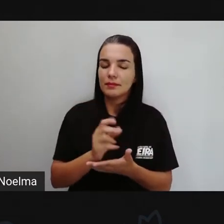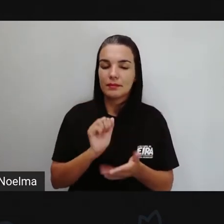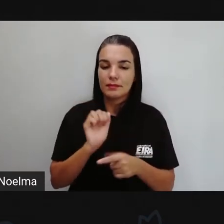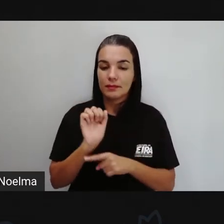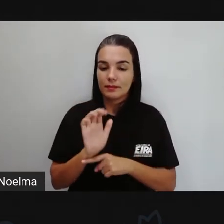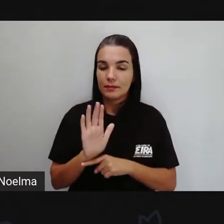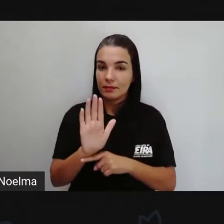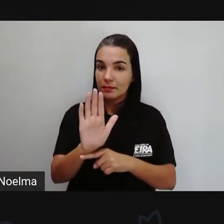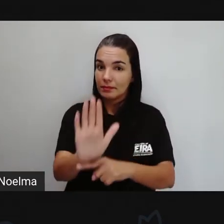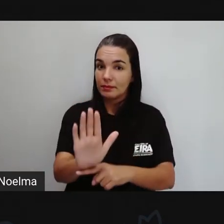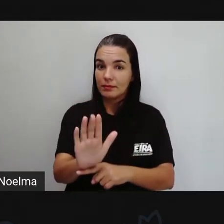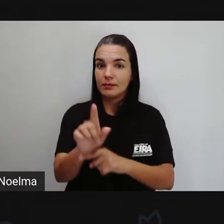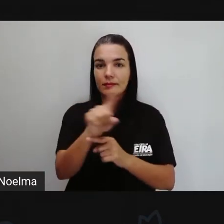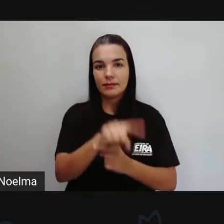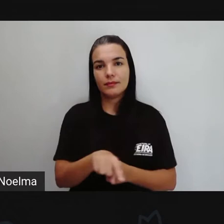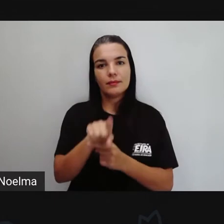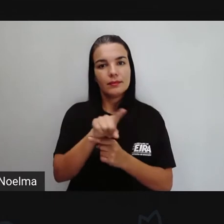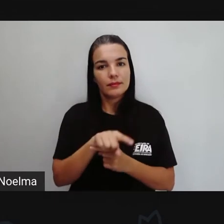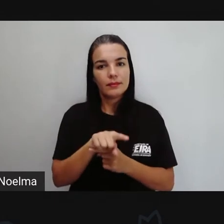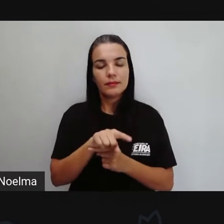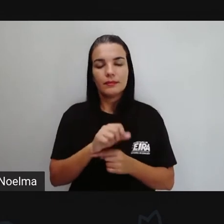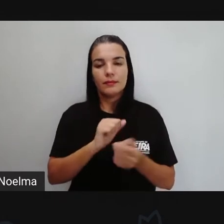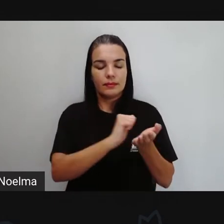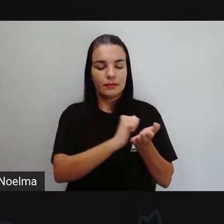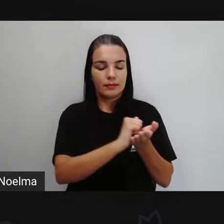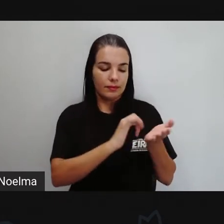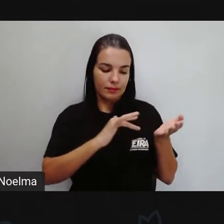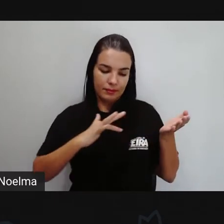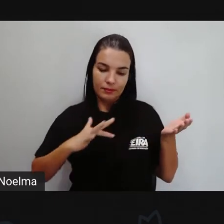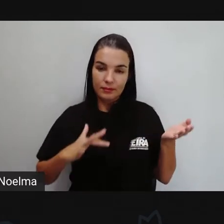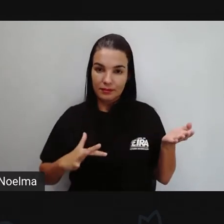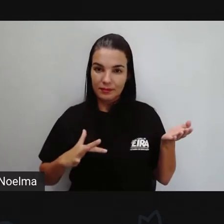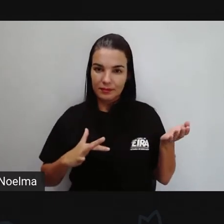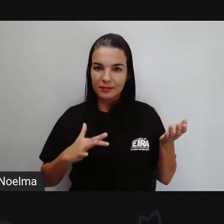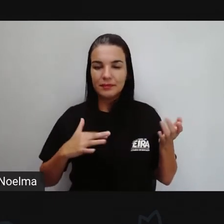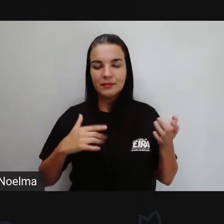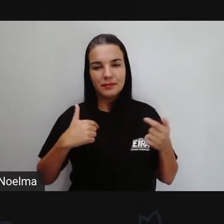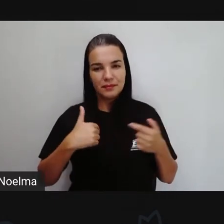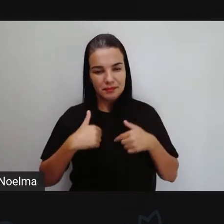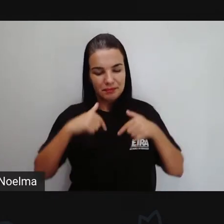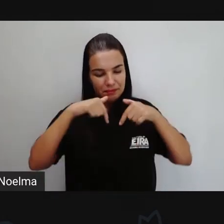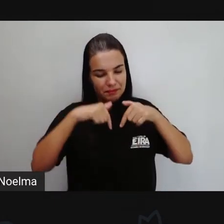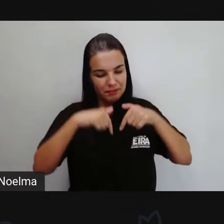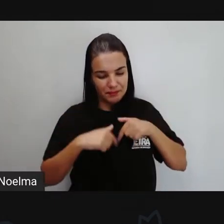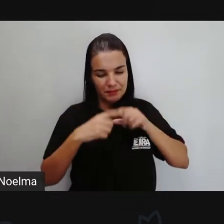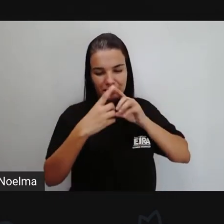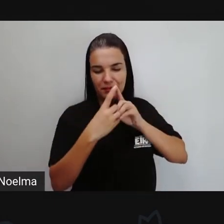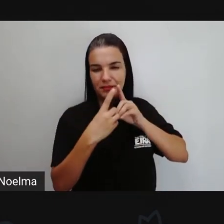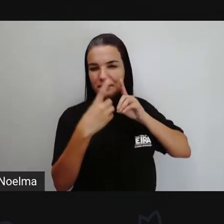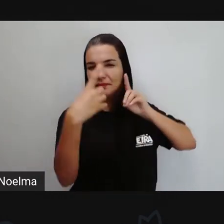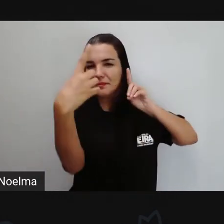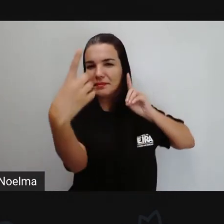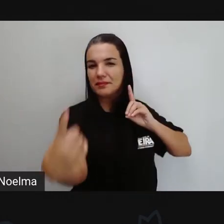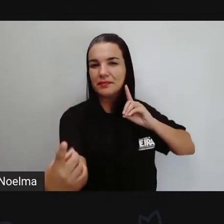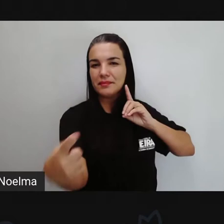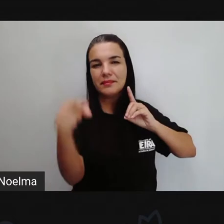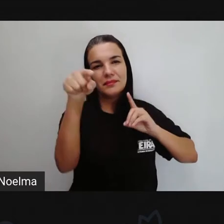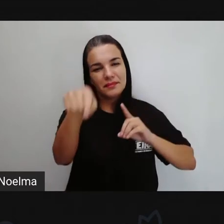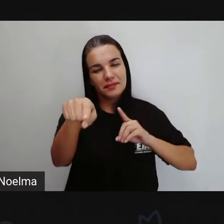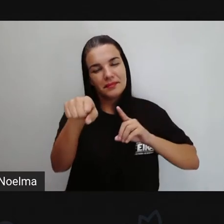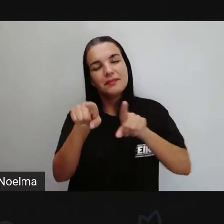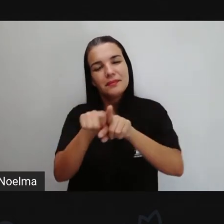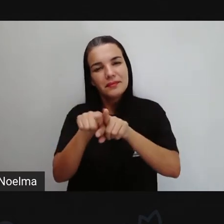de casa, mesmo que a pró aqui distante, do outro lado da tela, não é? Mas de uma certa forma contribuindo aí com seus